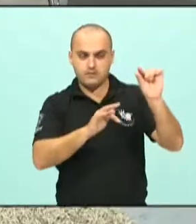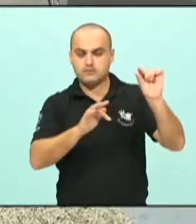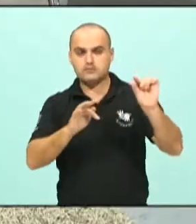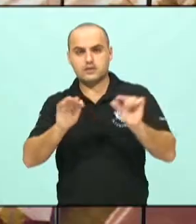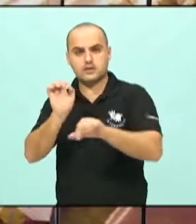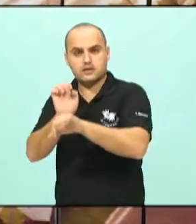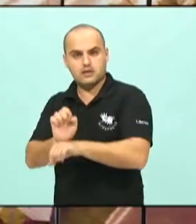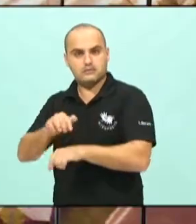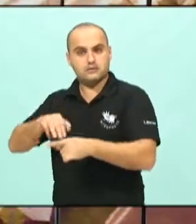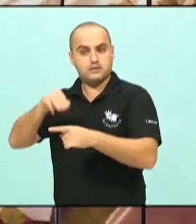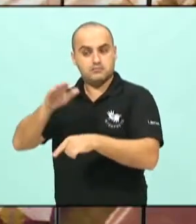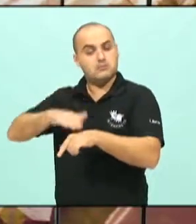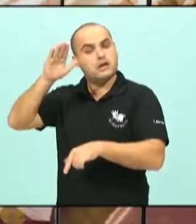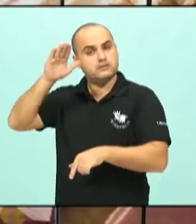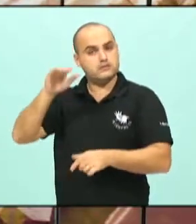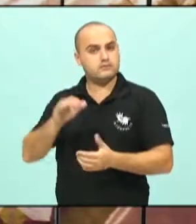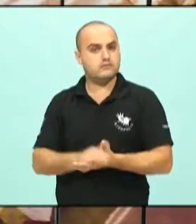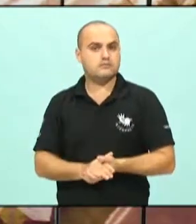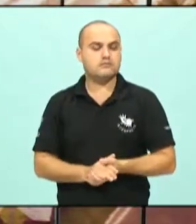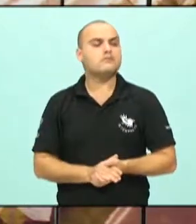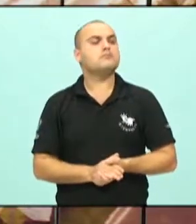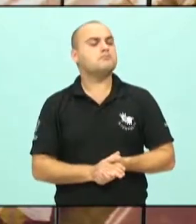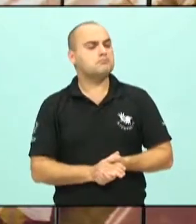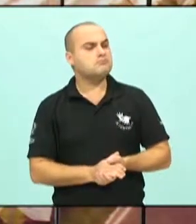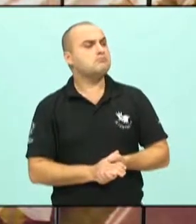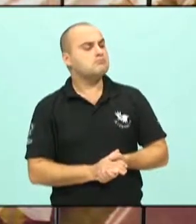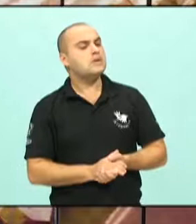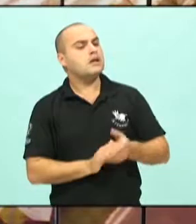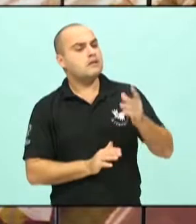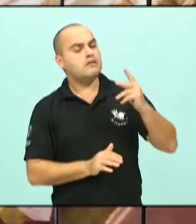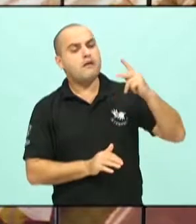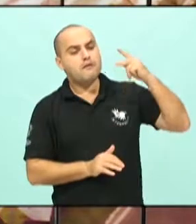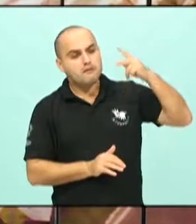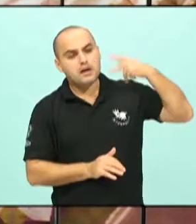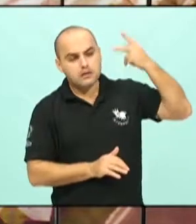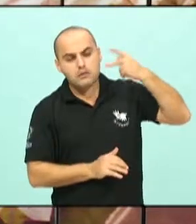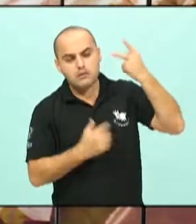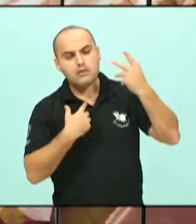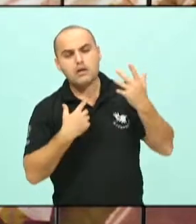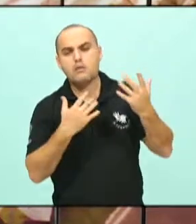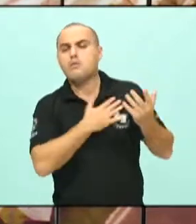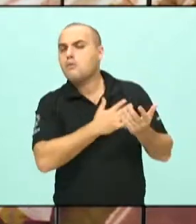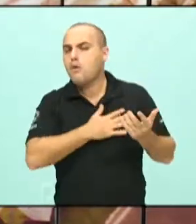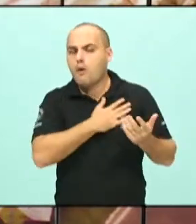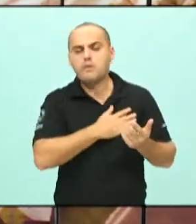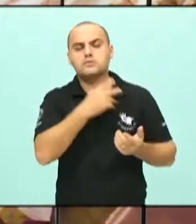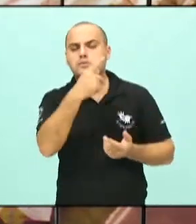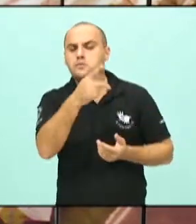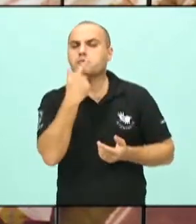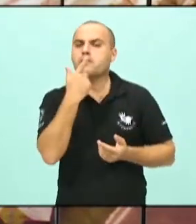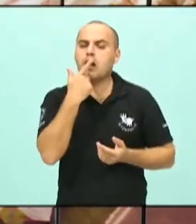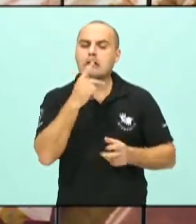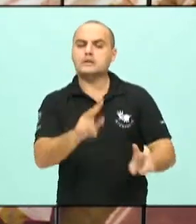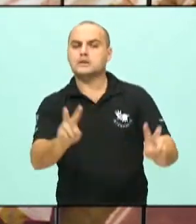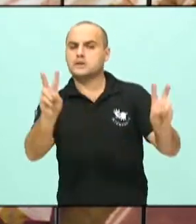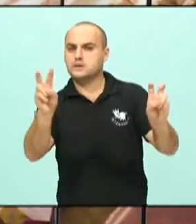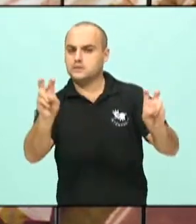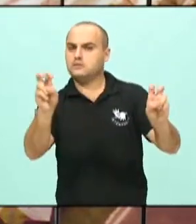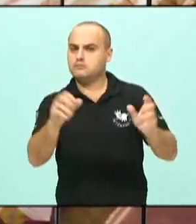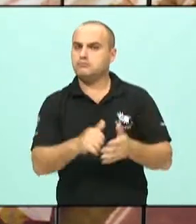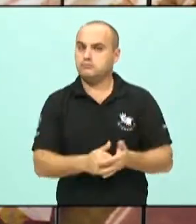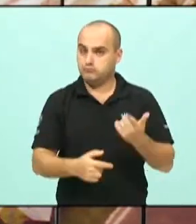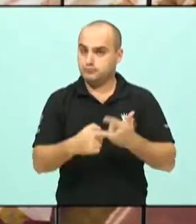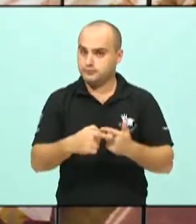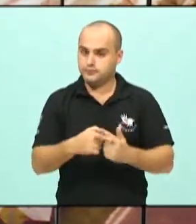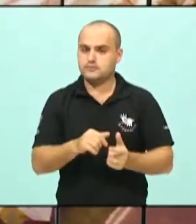Eu, vereador, eu gosto quando o senhor se expressa desta forma e tal, porque por muitos